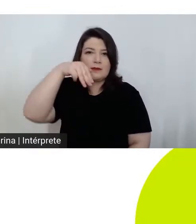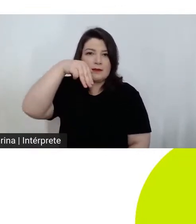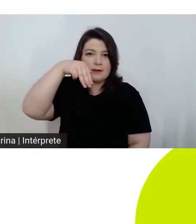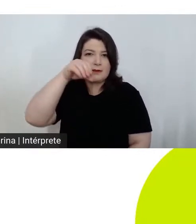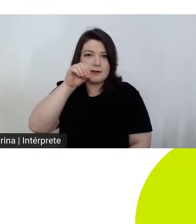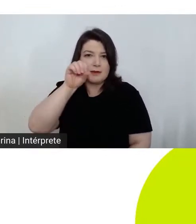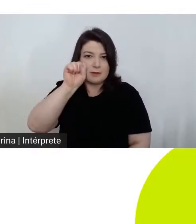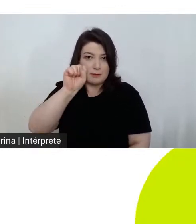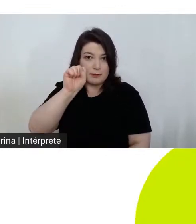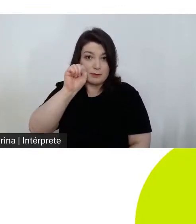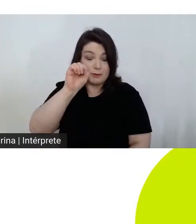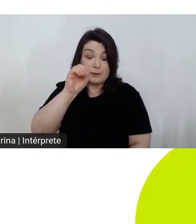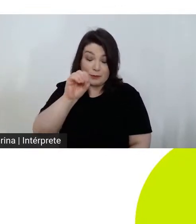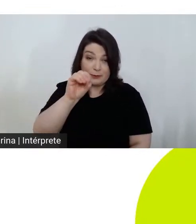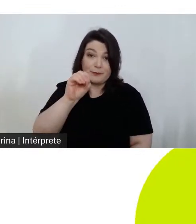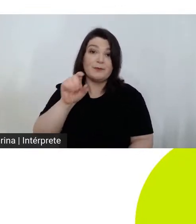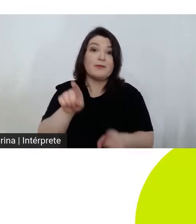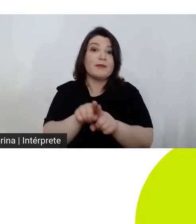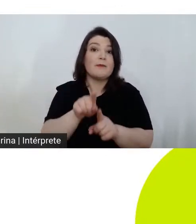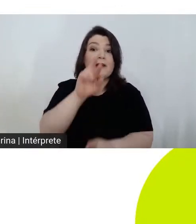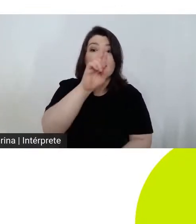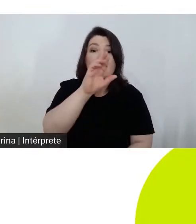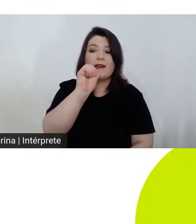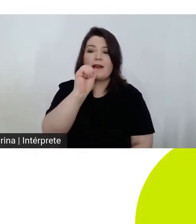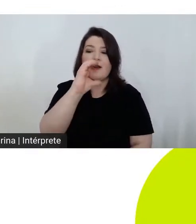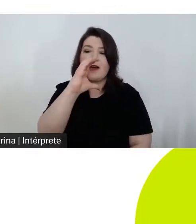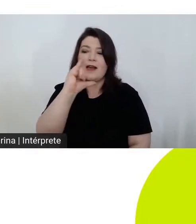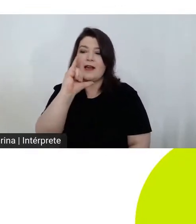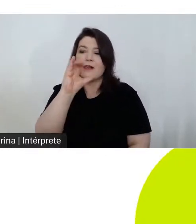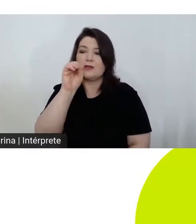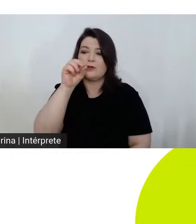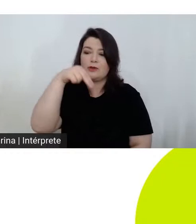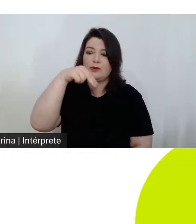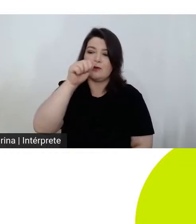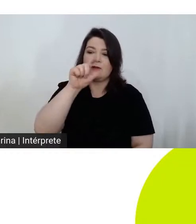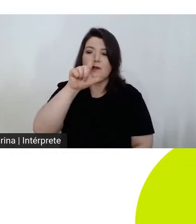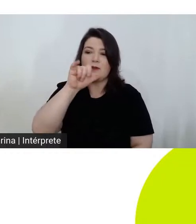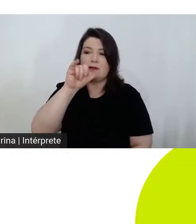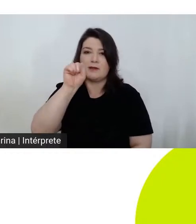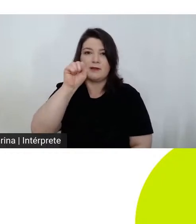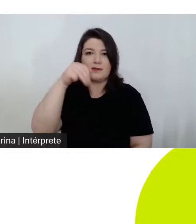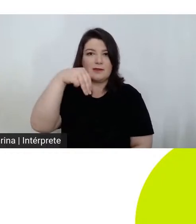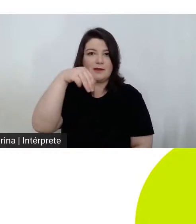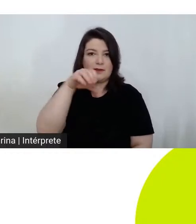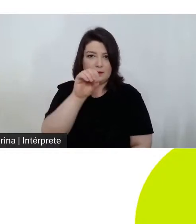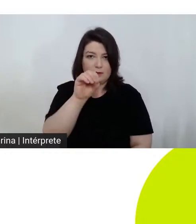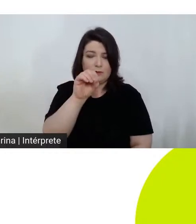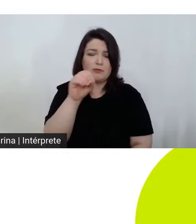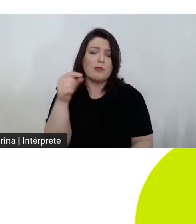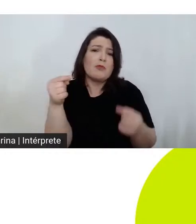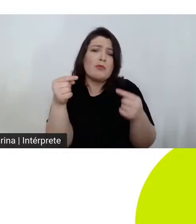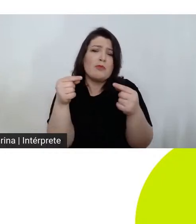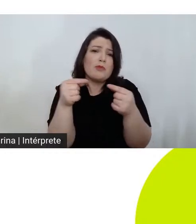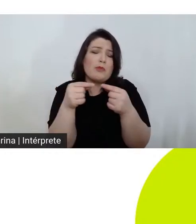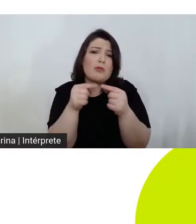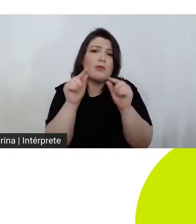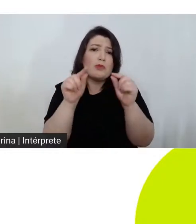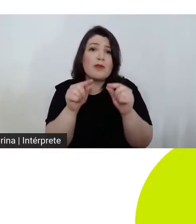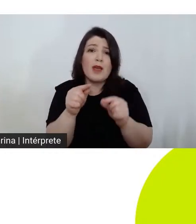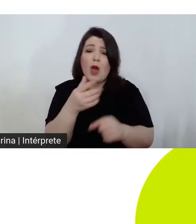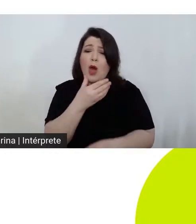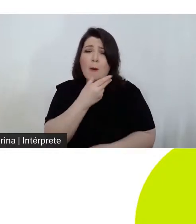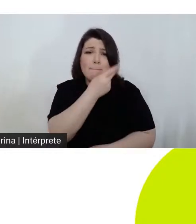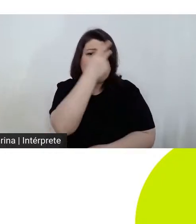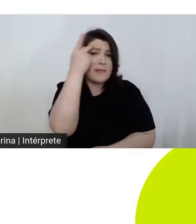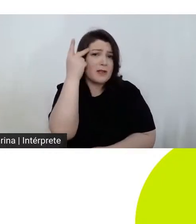são os homens que devem construir o seu próprio destino e a sua própria sorte e o que é